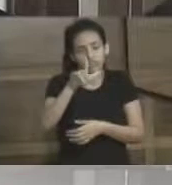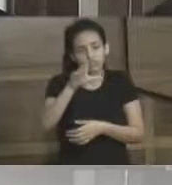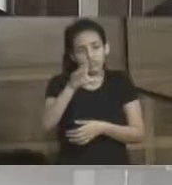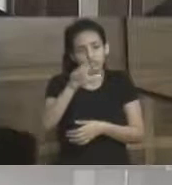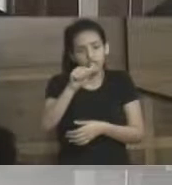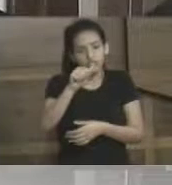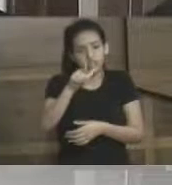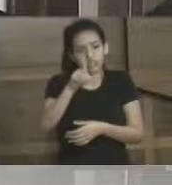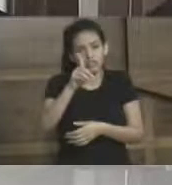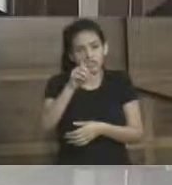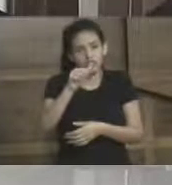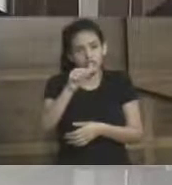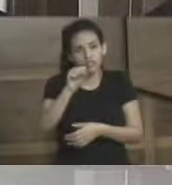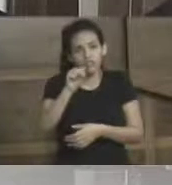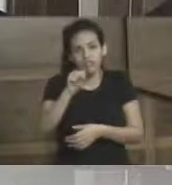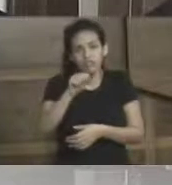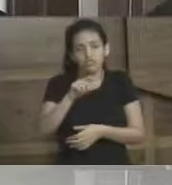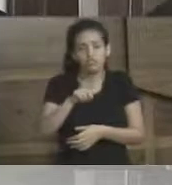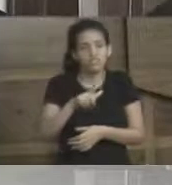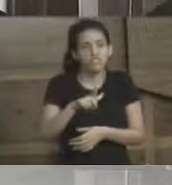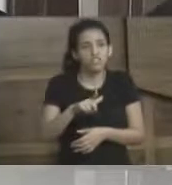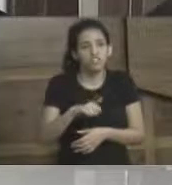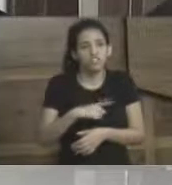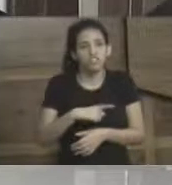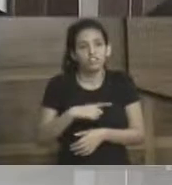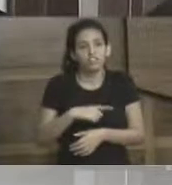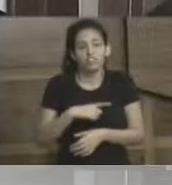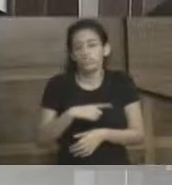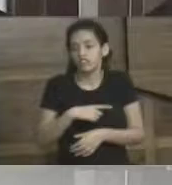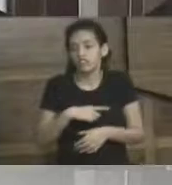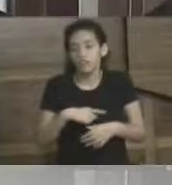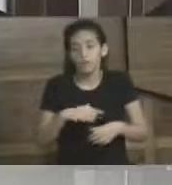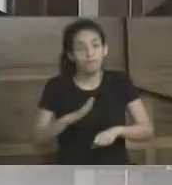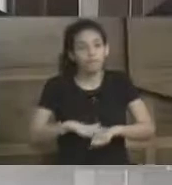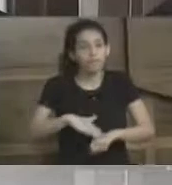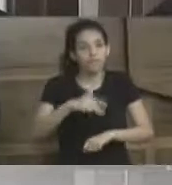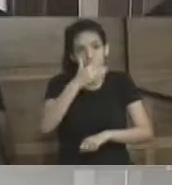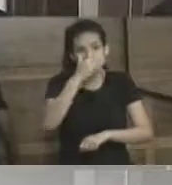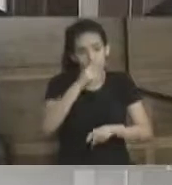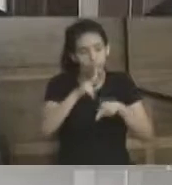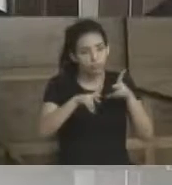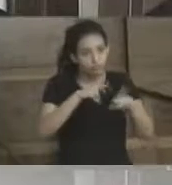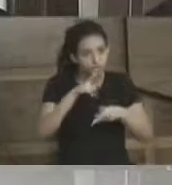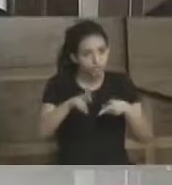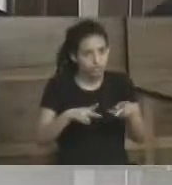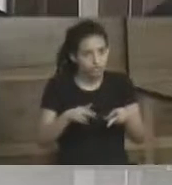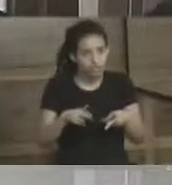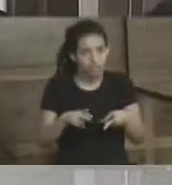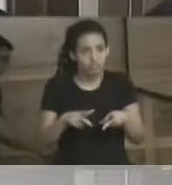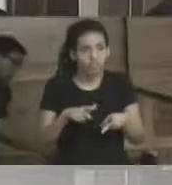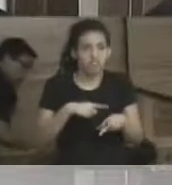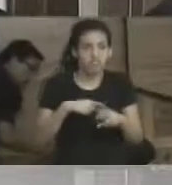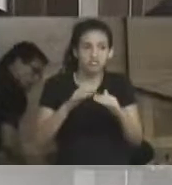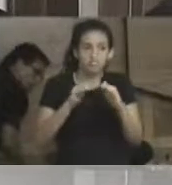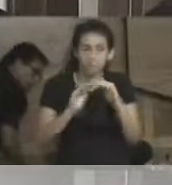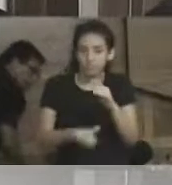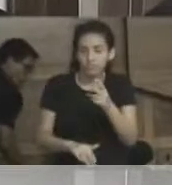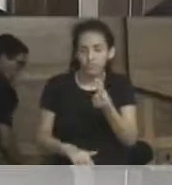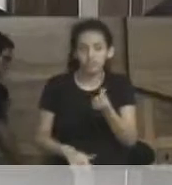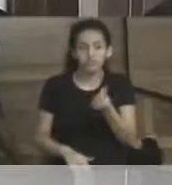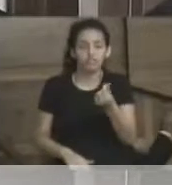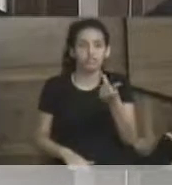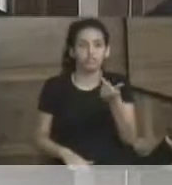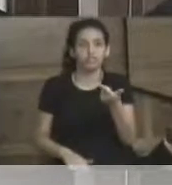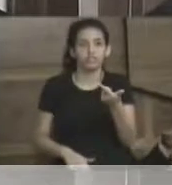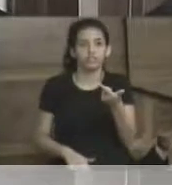tem em torno de 60% a 70% da nossa arrecadação, ou seja, a arrecadação deles é bem menor, eles arrecadam por ano em torno de